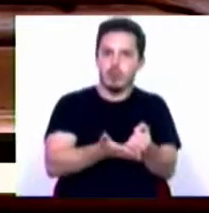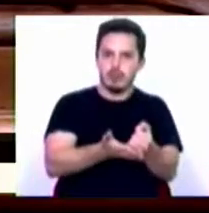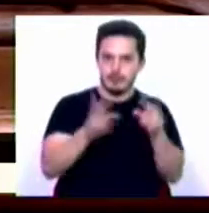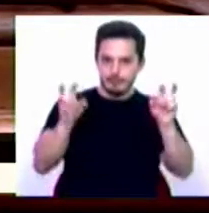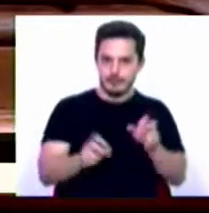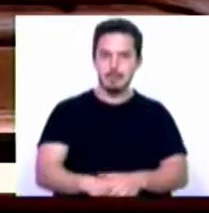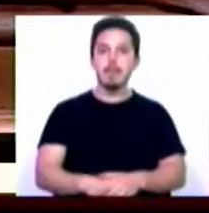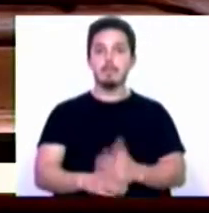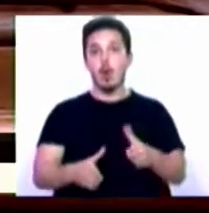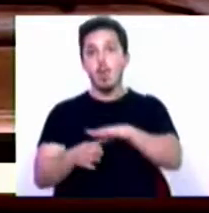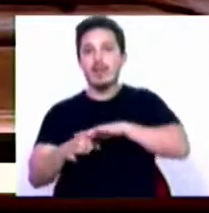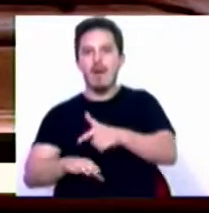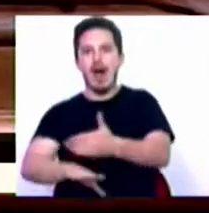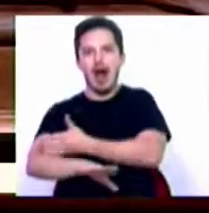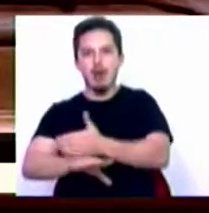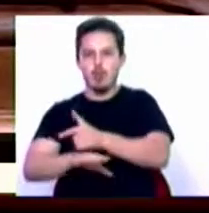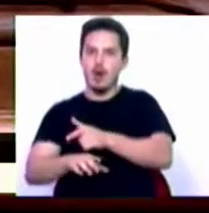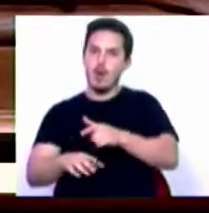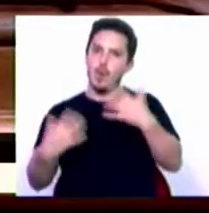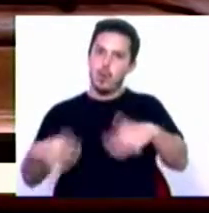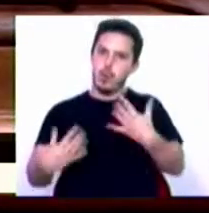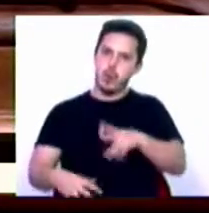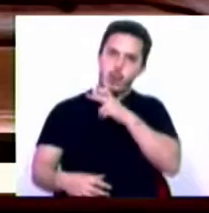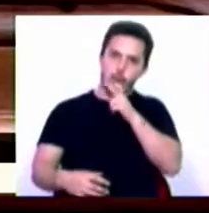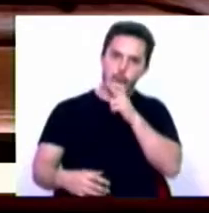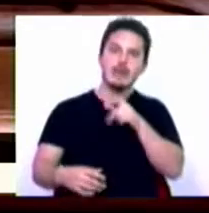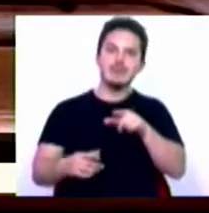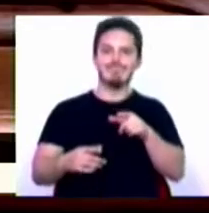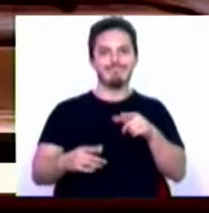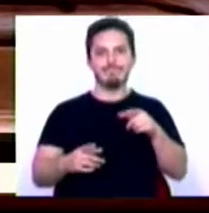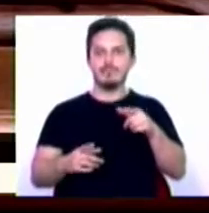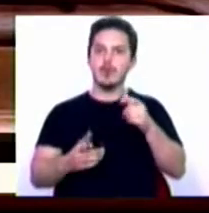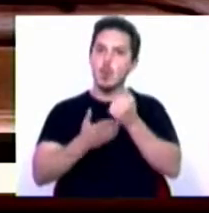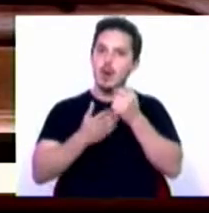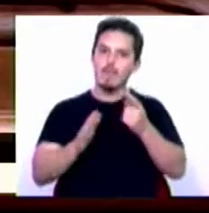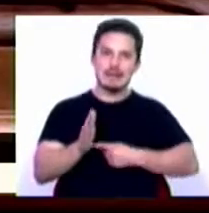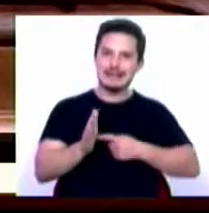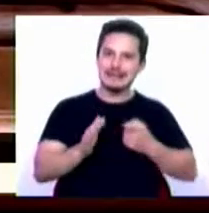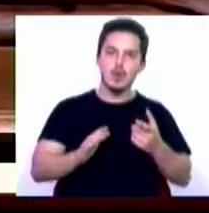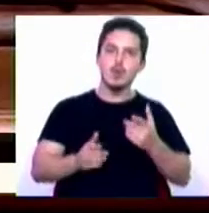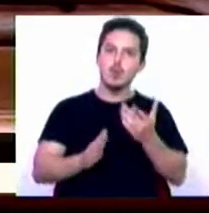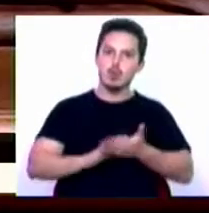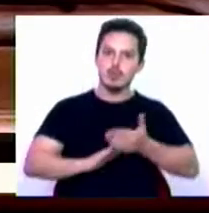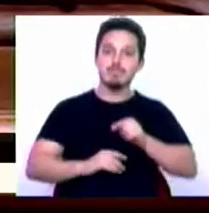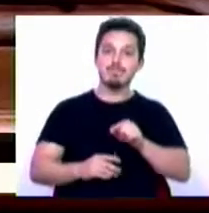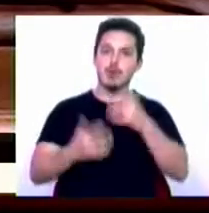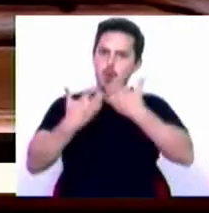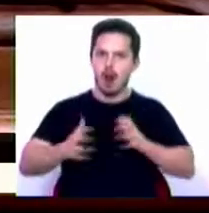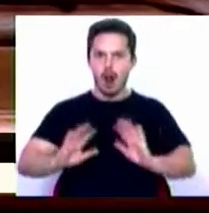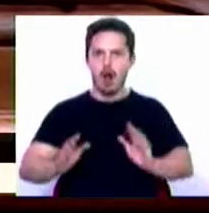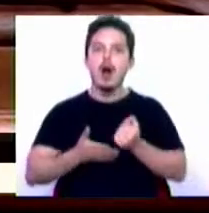O contexto da altura era dramático e impunha urgência. E não tínhamos dúvidas, os apoios que foram